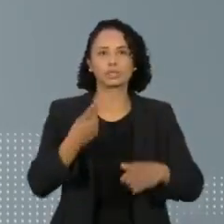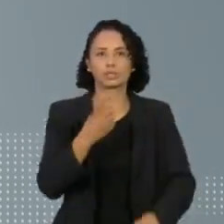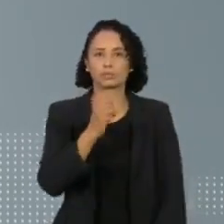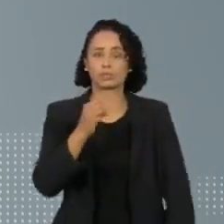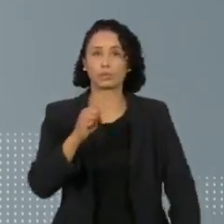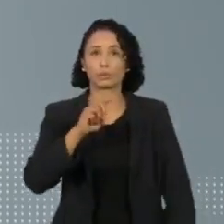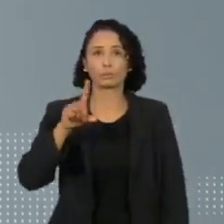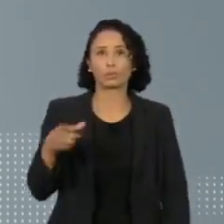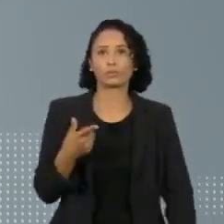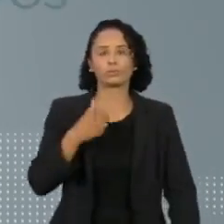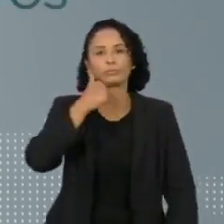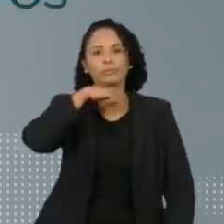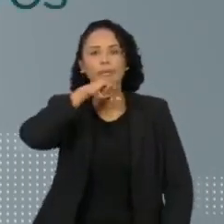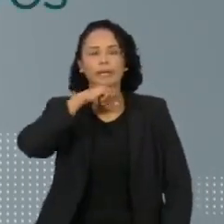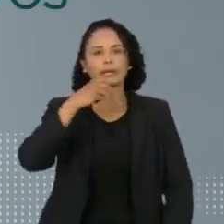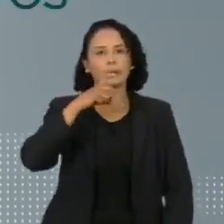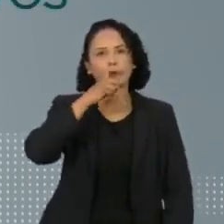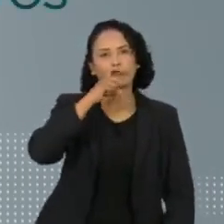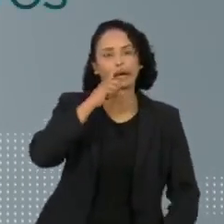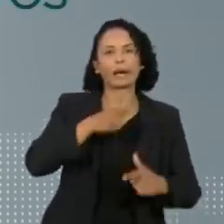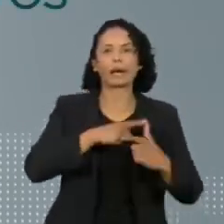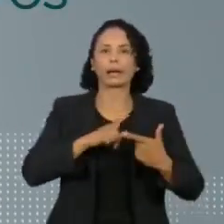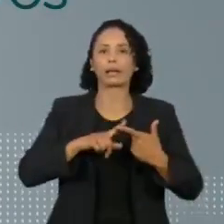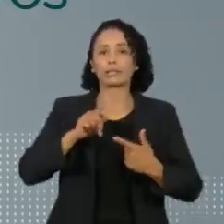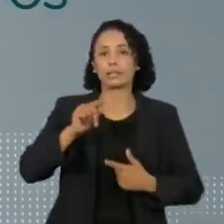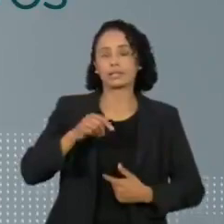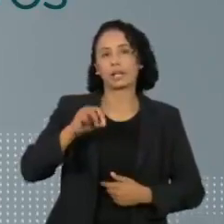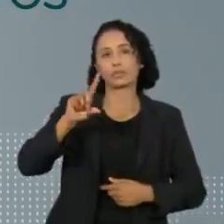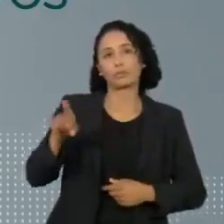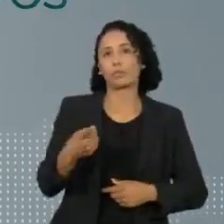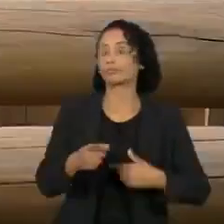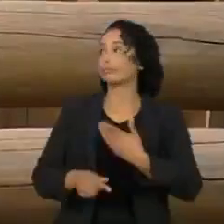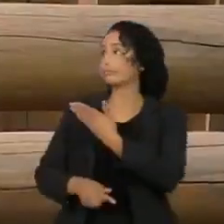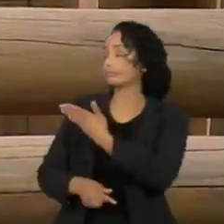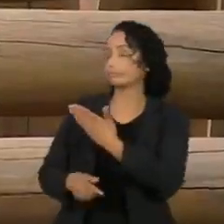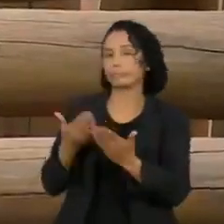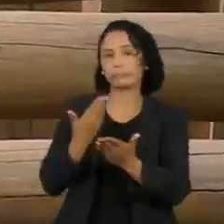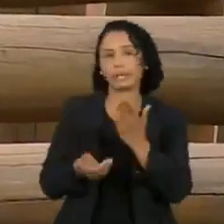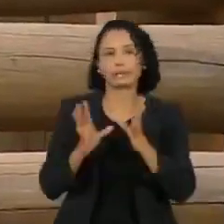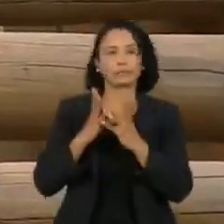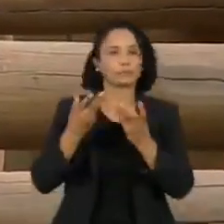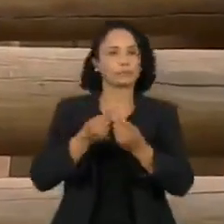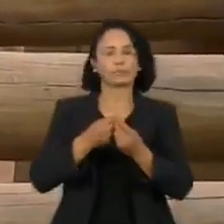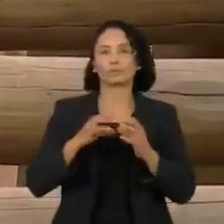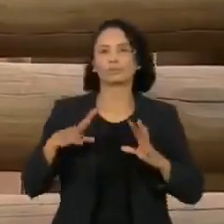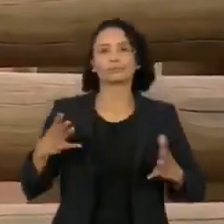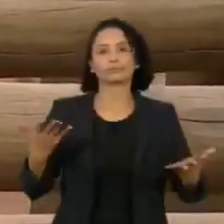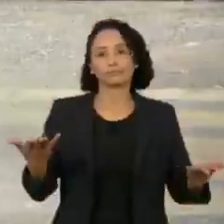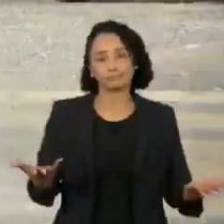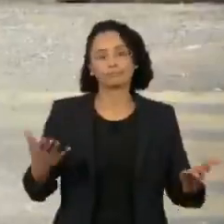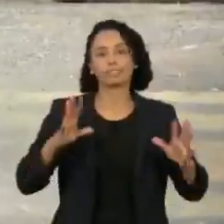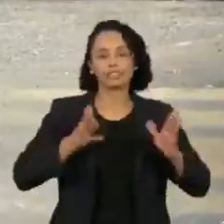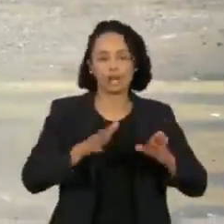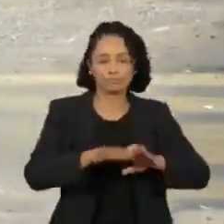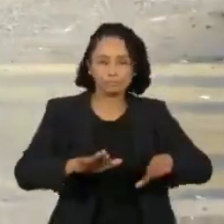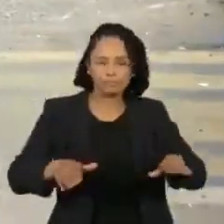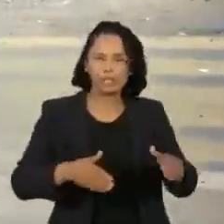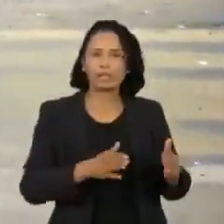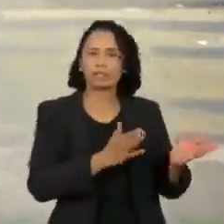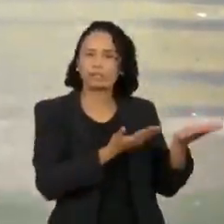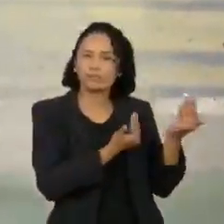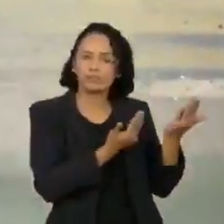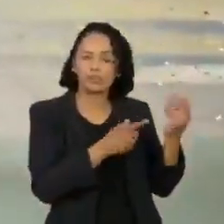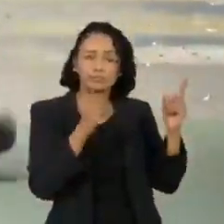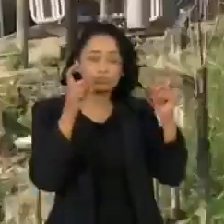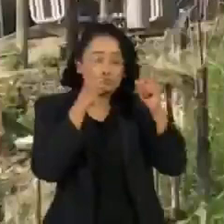De mãe, 26 mil. Outros 17 mil perderam tios e avós. Essas crianças e jovens têm a dificuldade